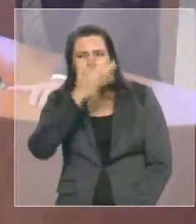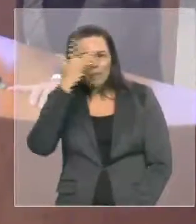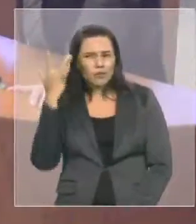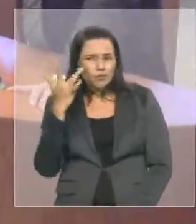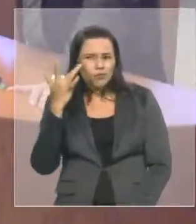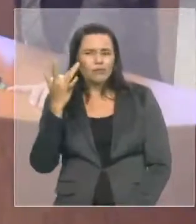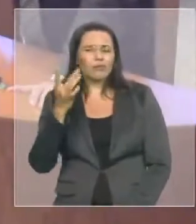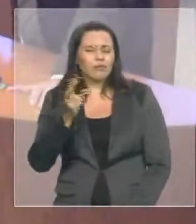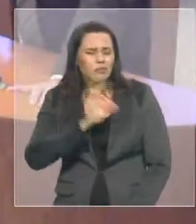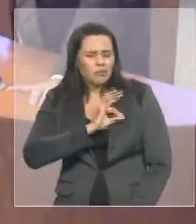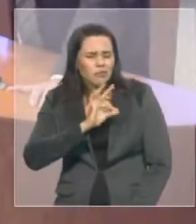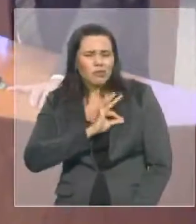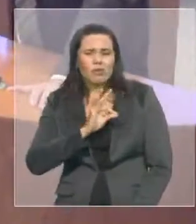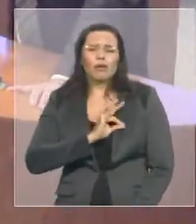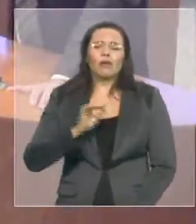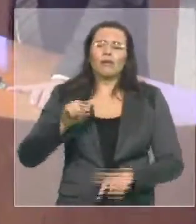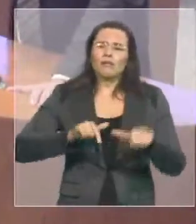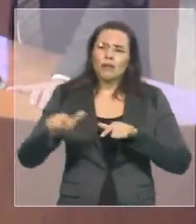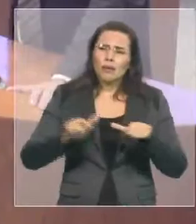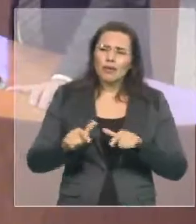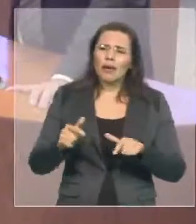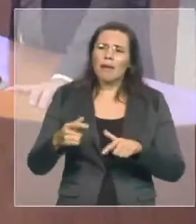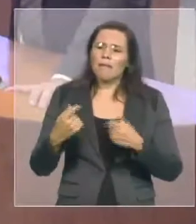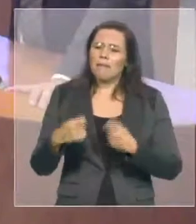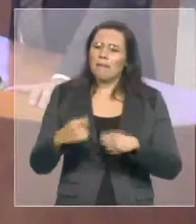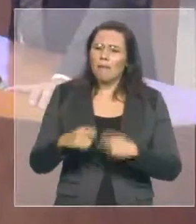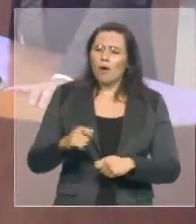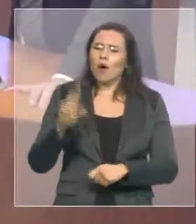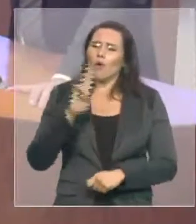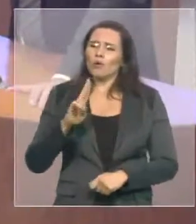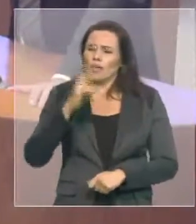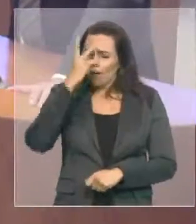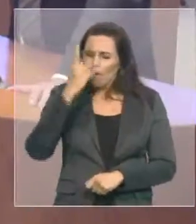Agora no Carnaval, isso aí eu acho que é uníssono,